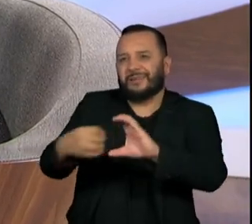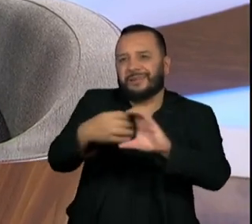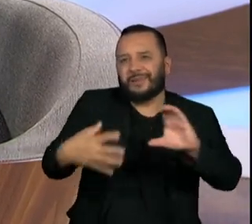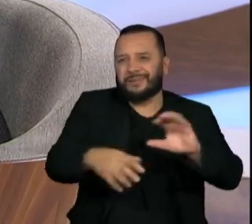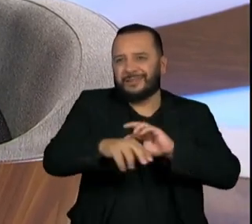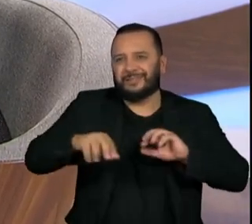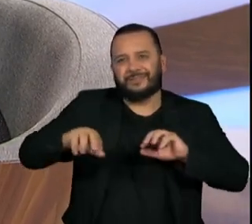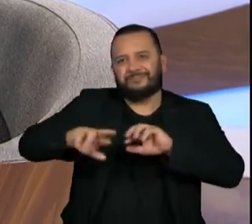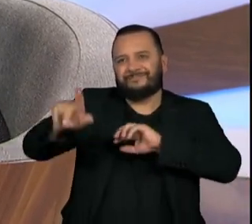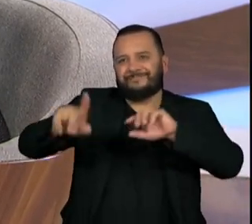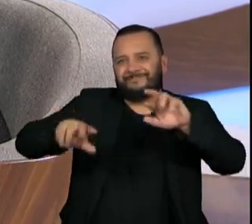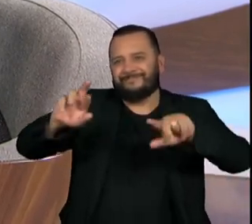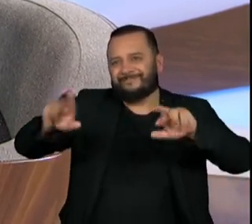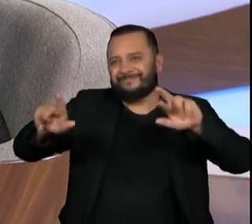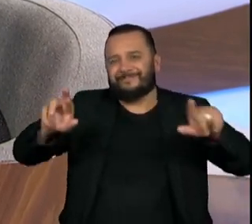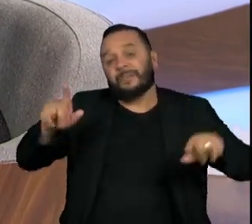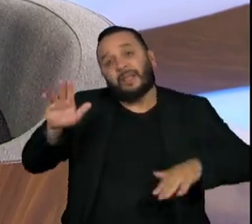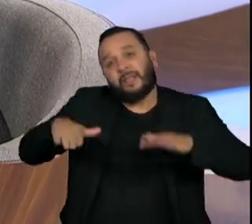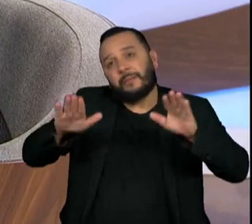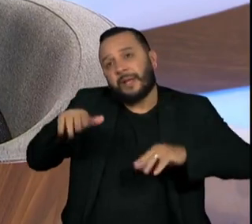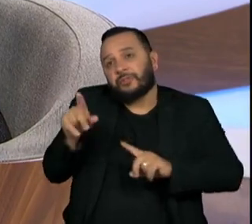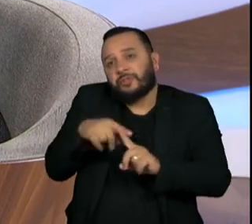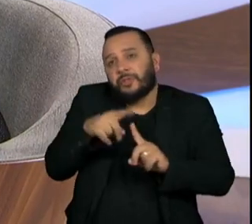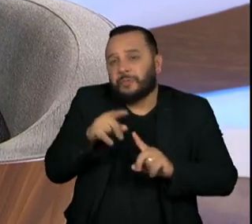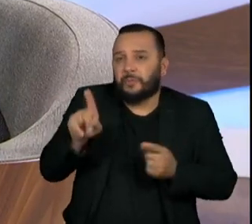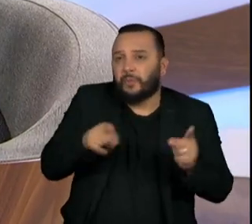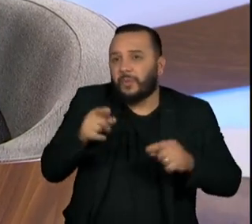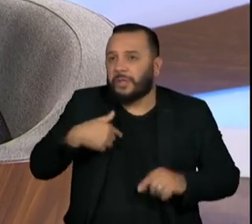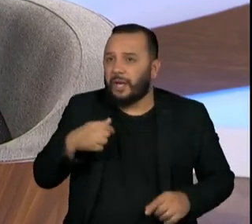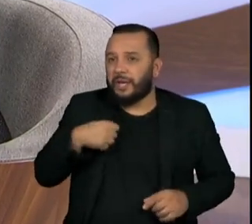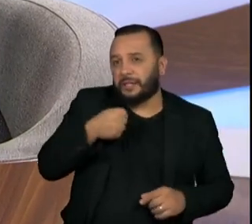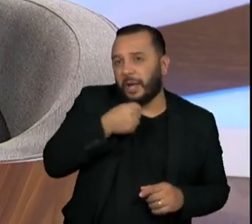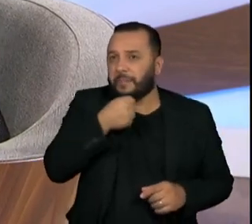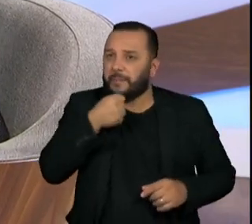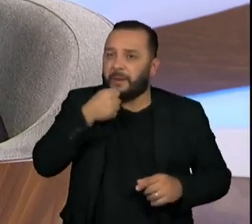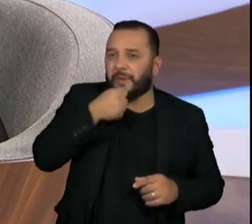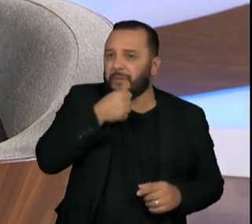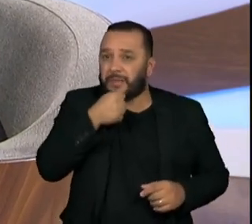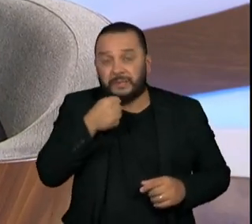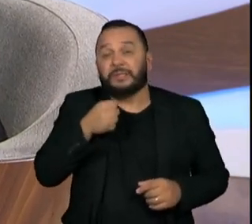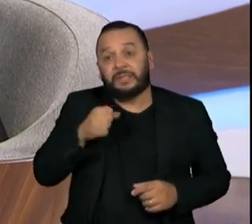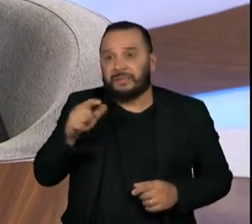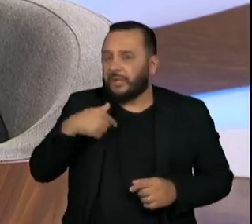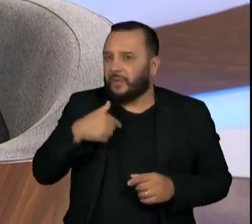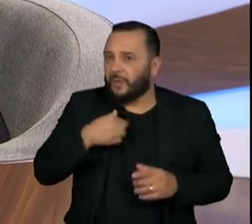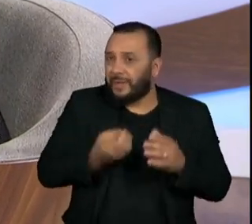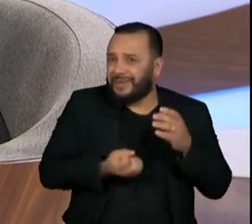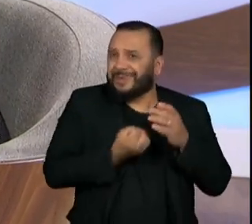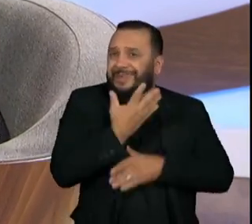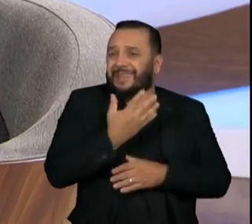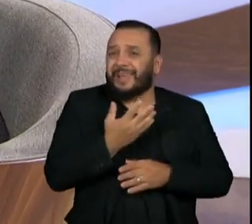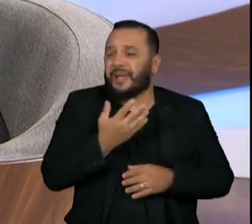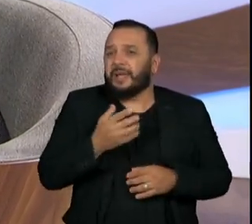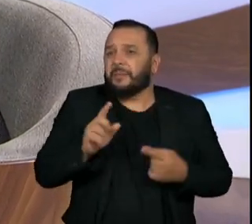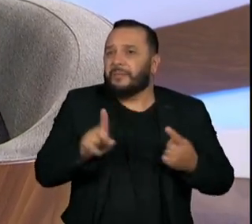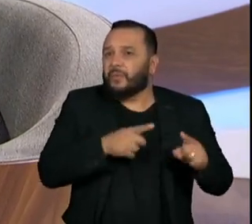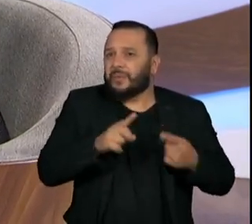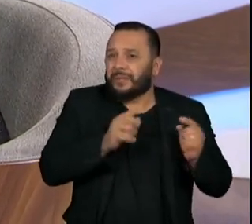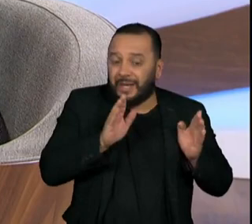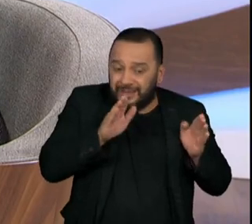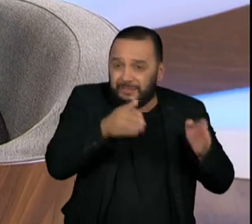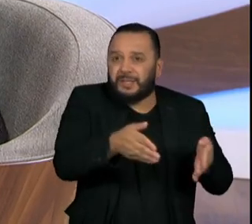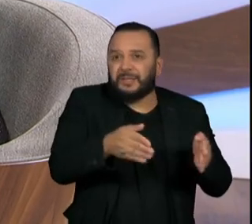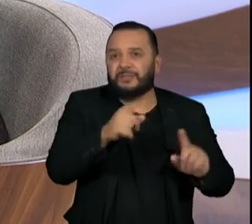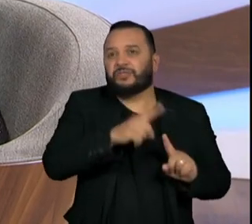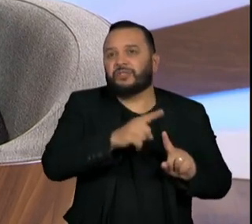do tipo de música que eles escolhem cantar. Estava nascendo também uma poética específica, né? O